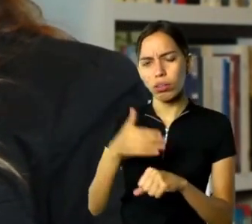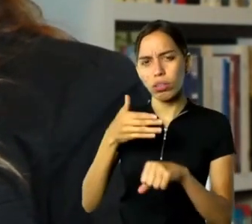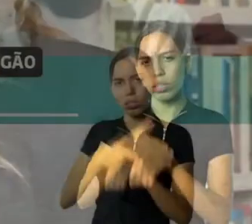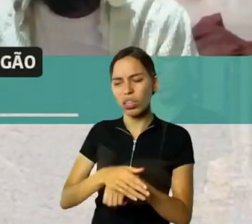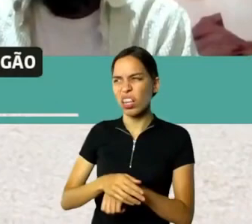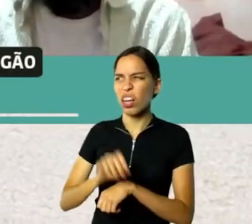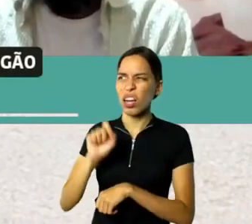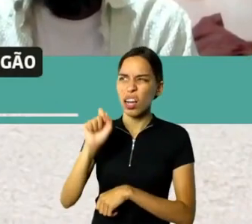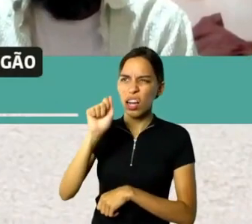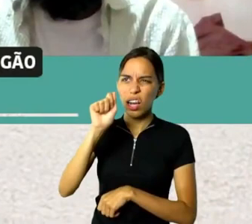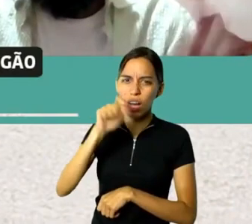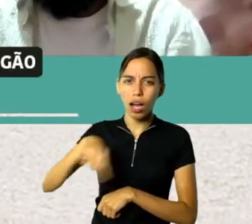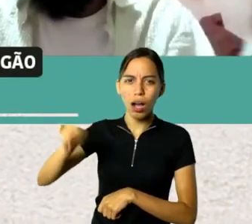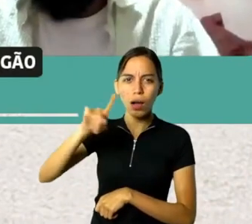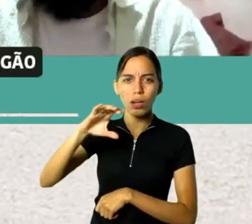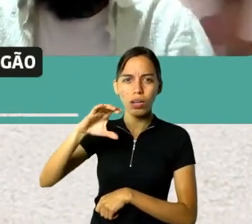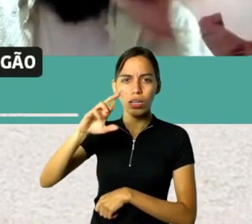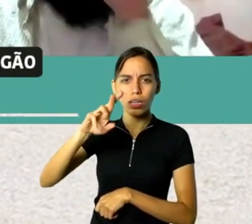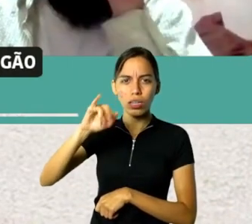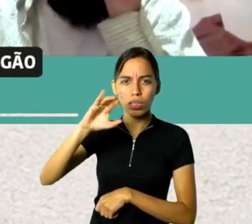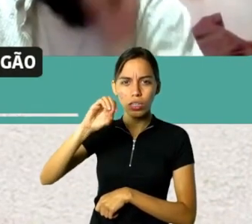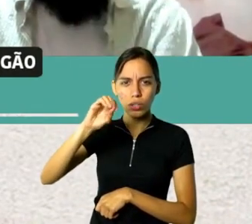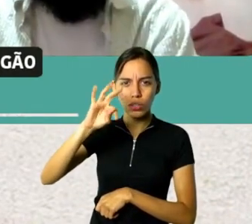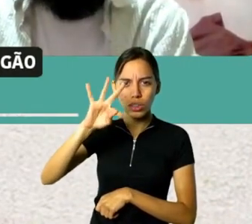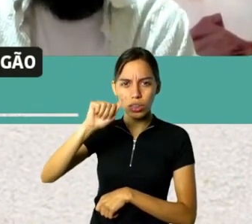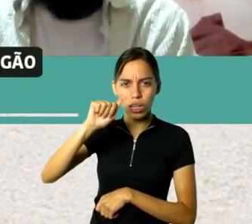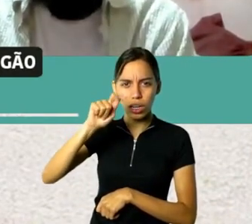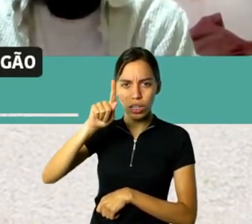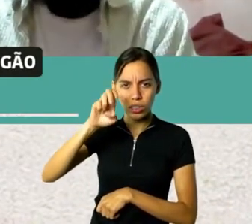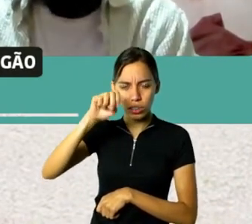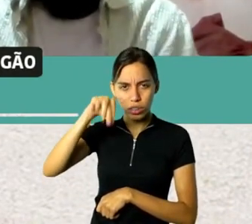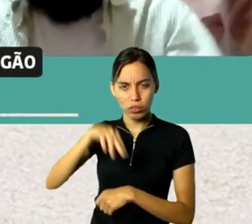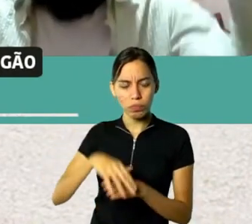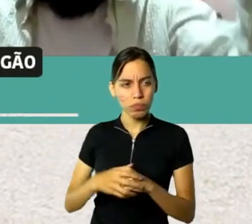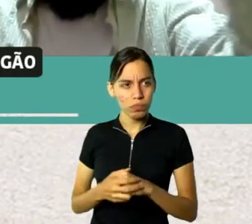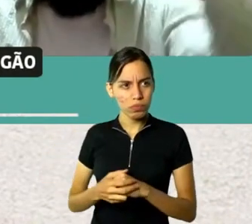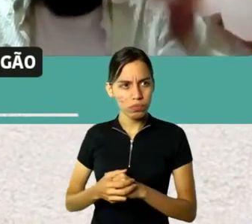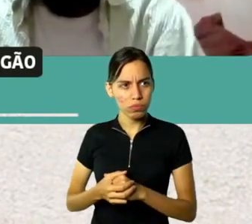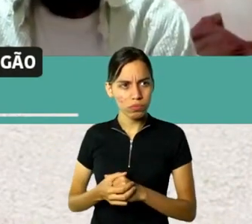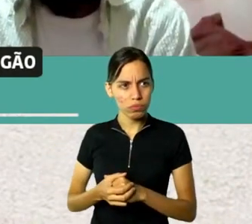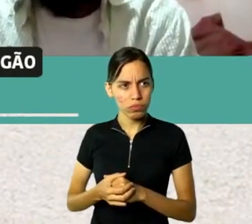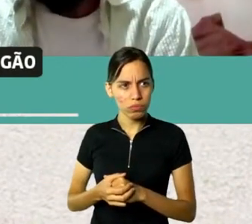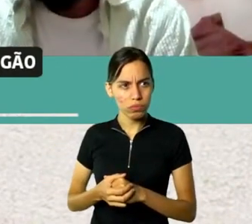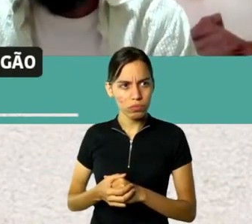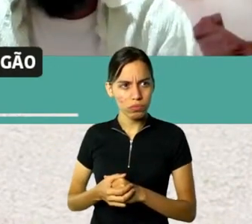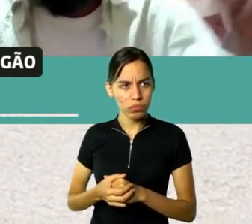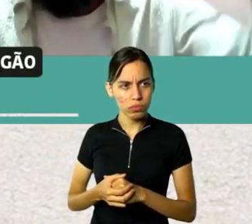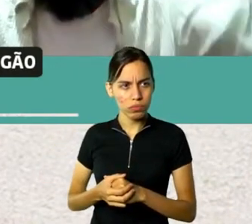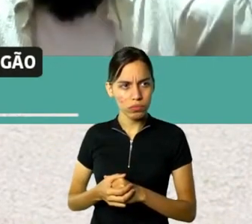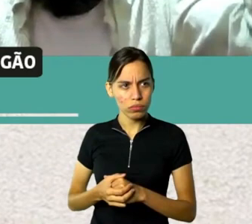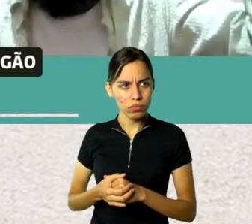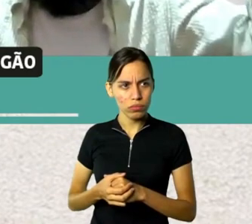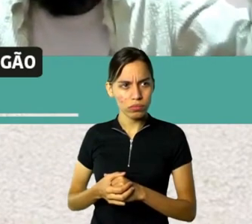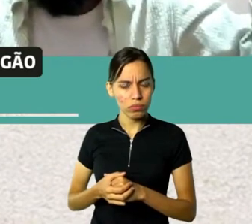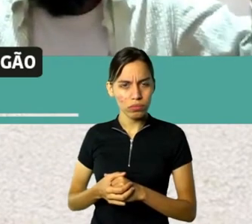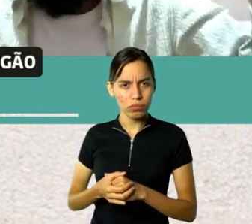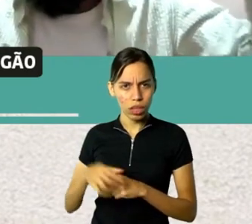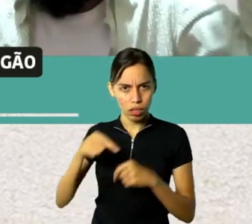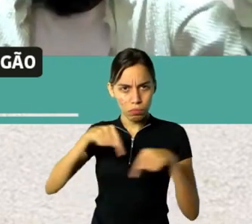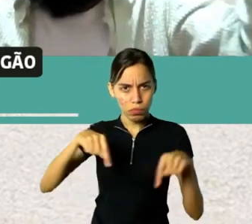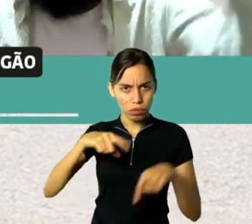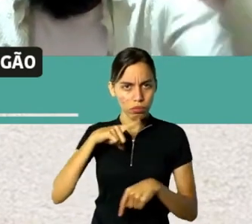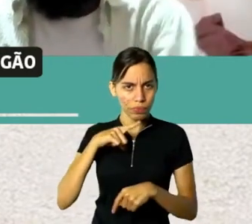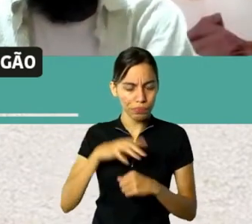um about me, eu mudei para about me barra canhotagem, que lá tem os links todos. É um blog Tropecassino.